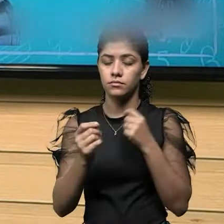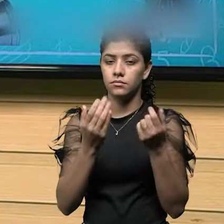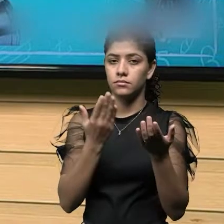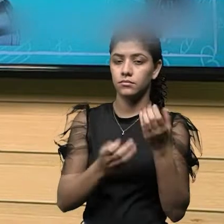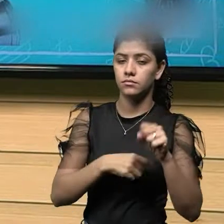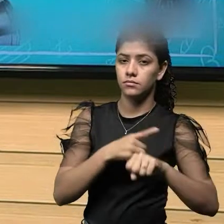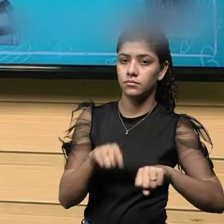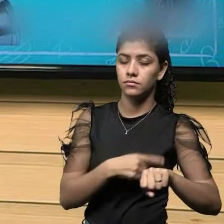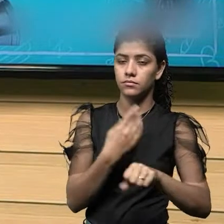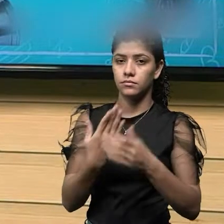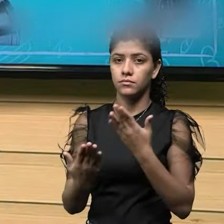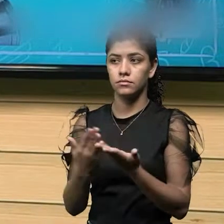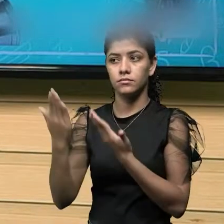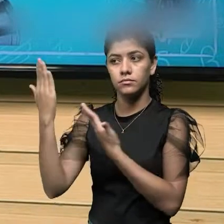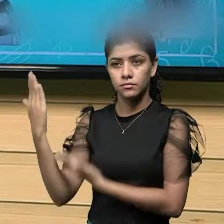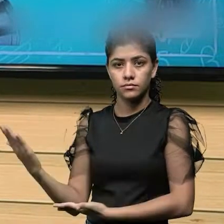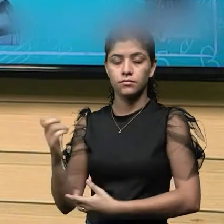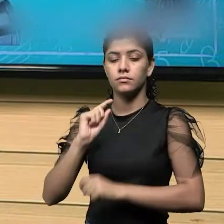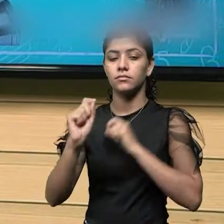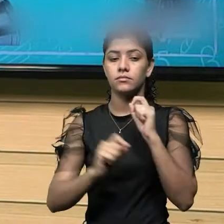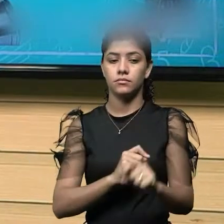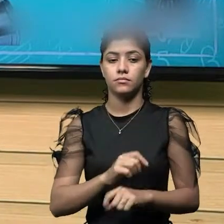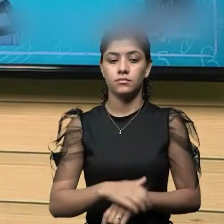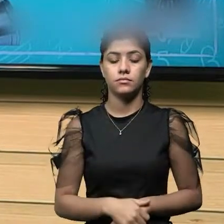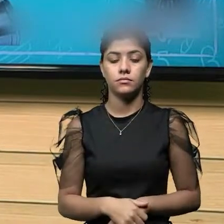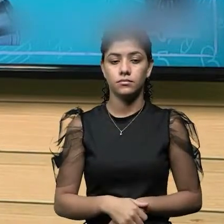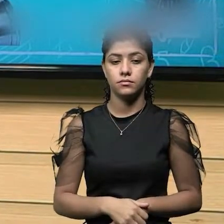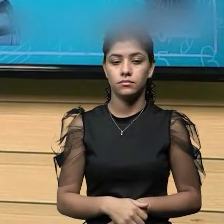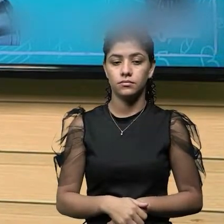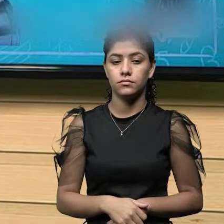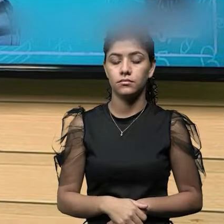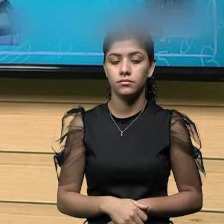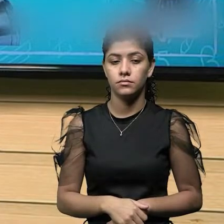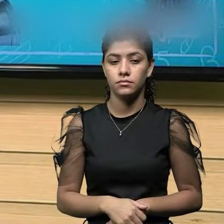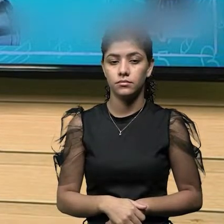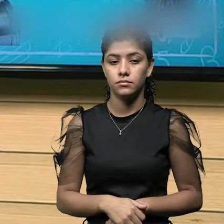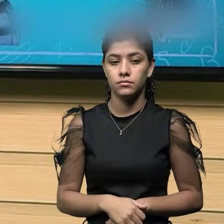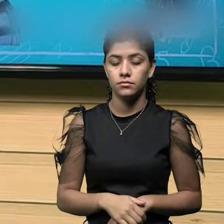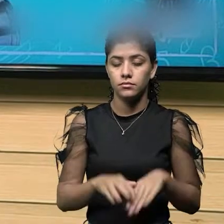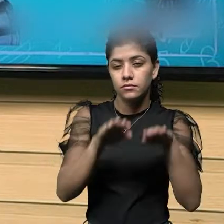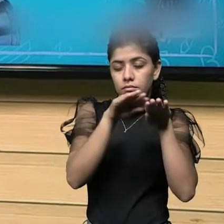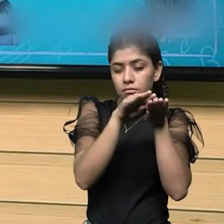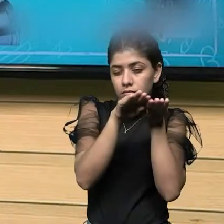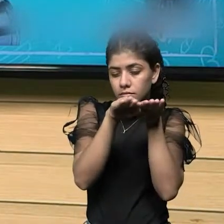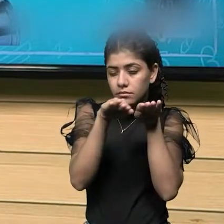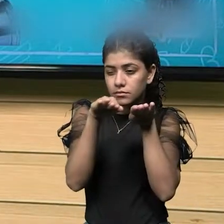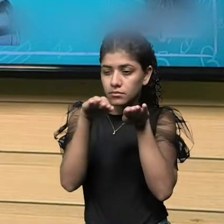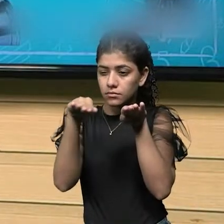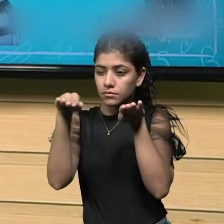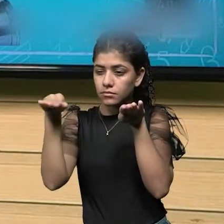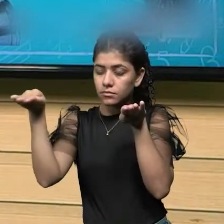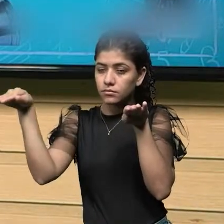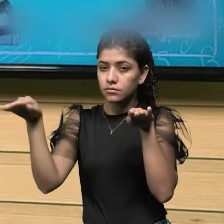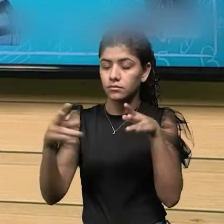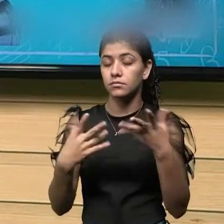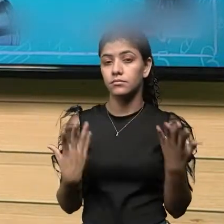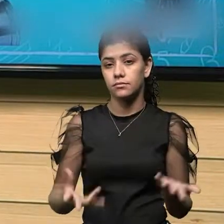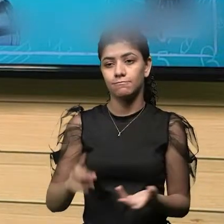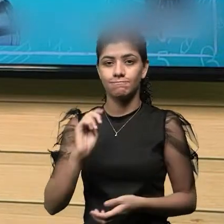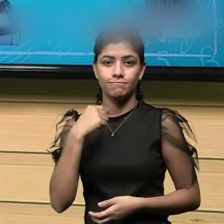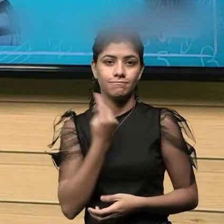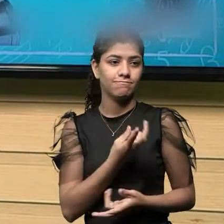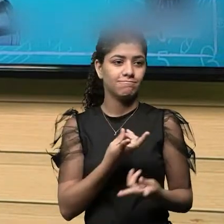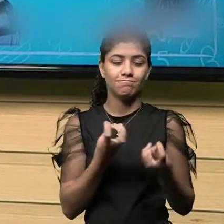o rugosímetro ele é para medir exatamente a superfície, aquelas pequenas ondulações que muitas das vezes a gente não